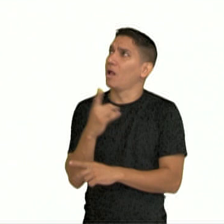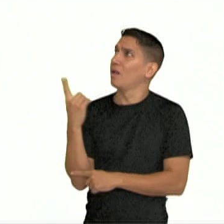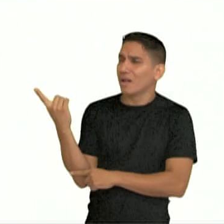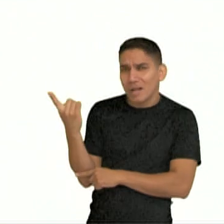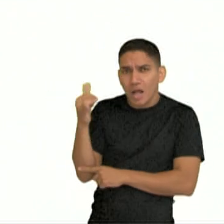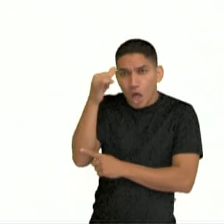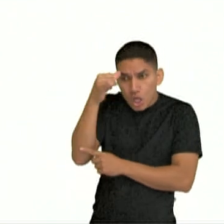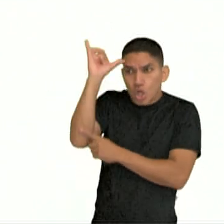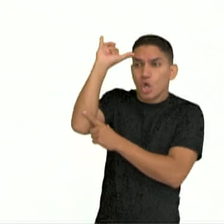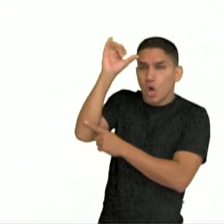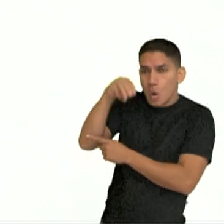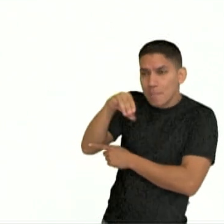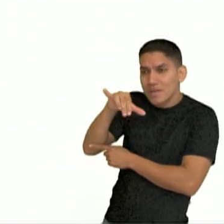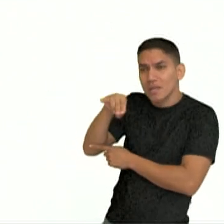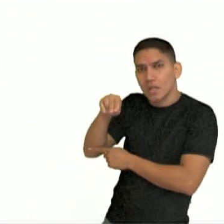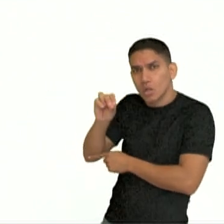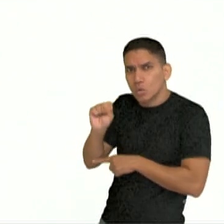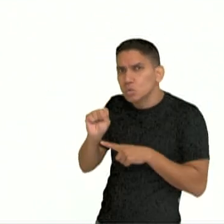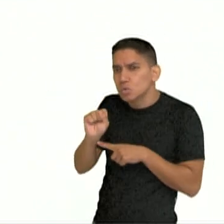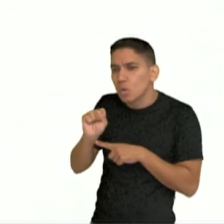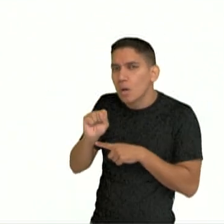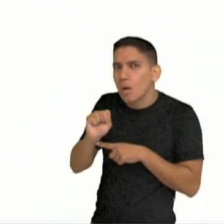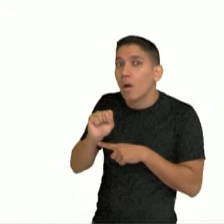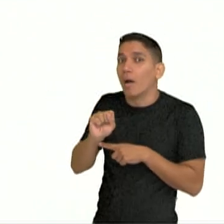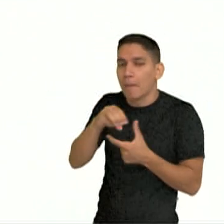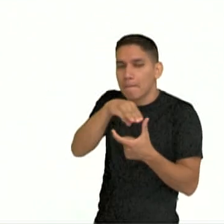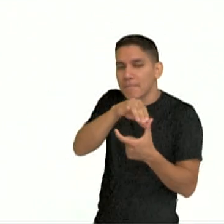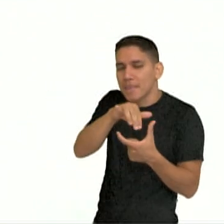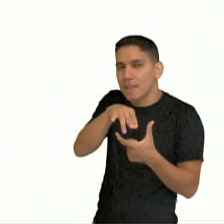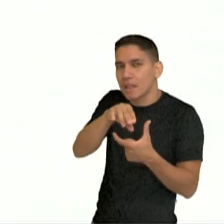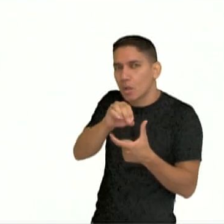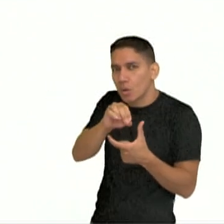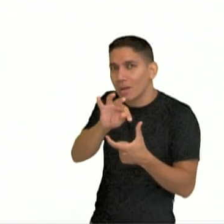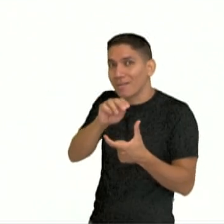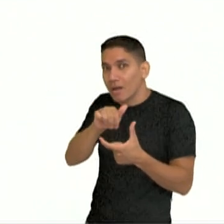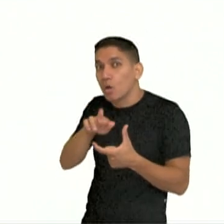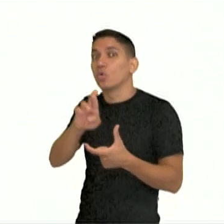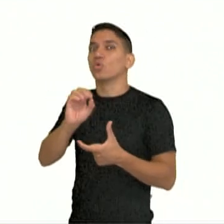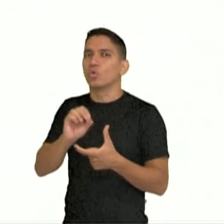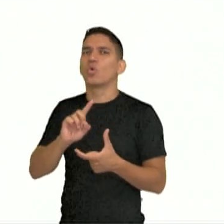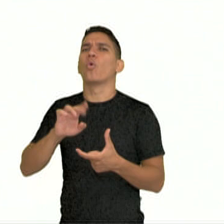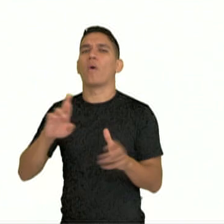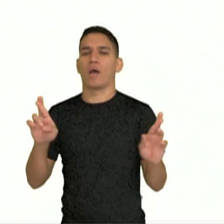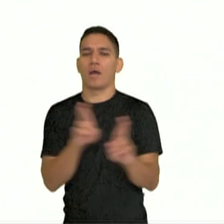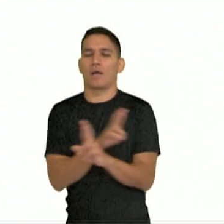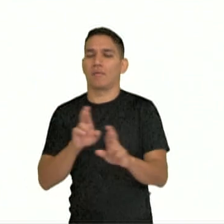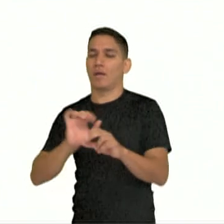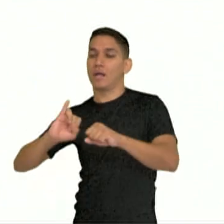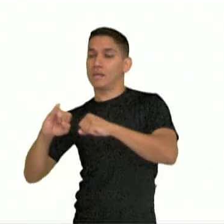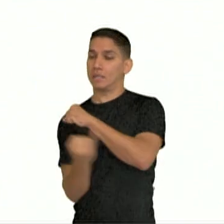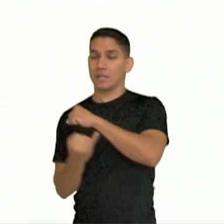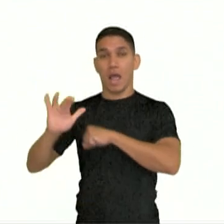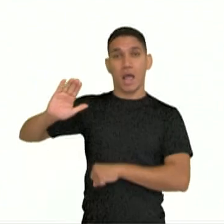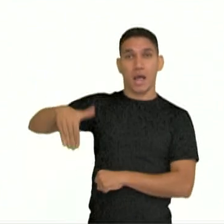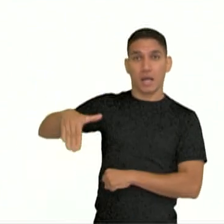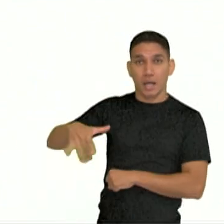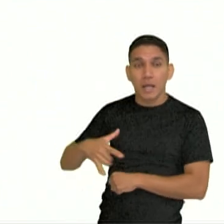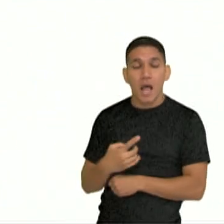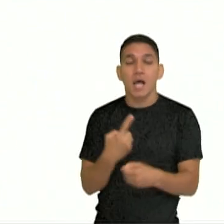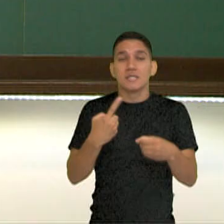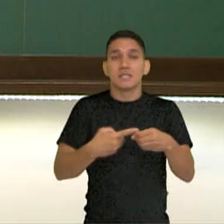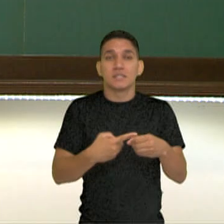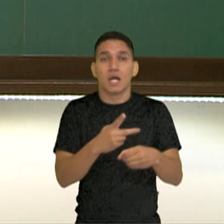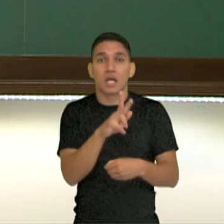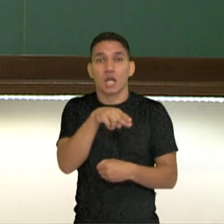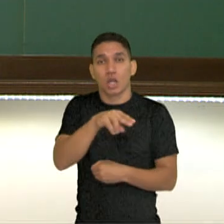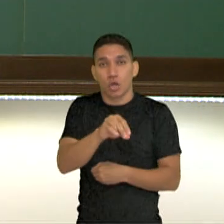o touro de Minos, Minotauro, com a ilha de Creta, com a cidade de Knossos,